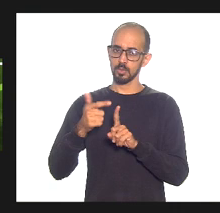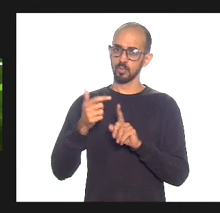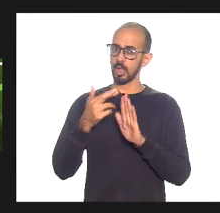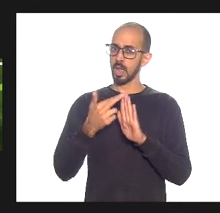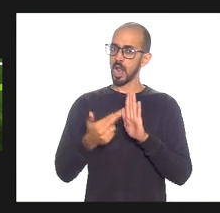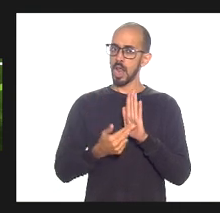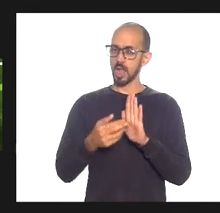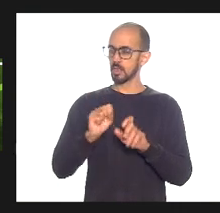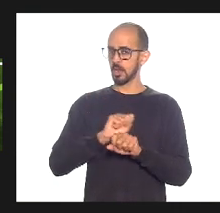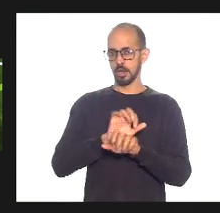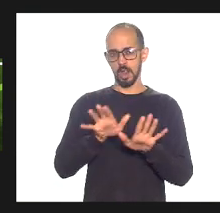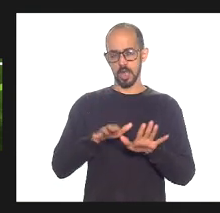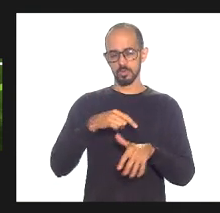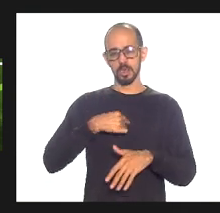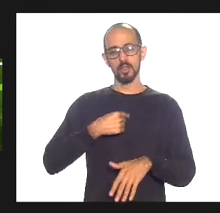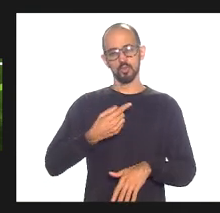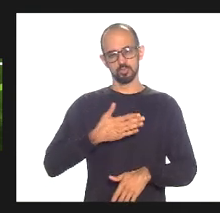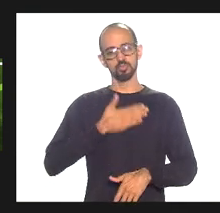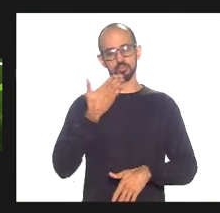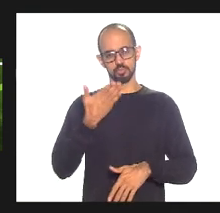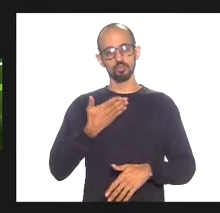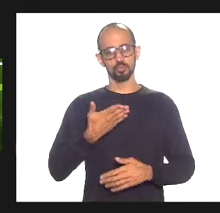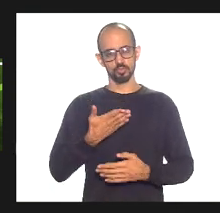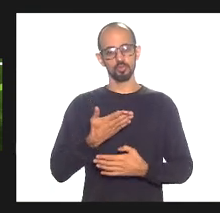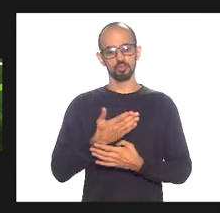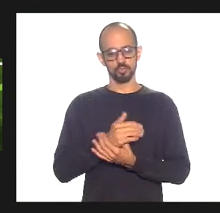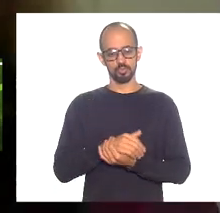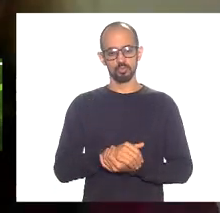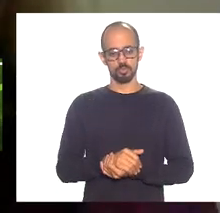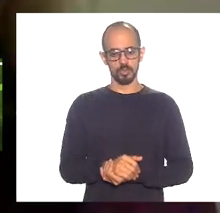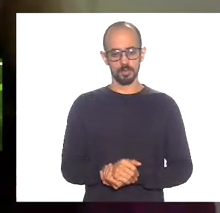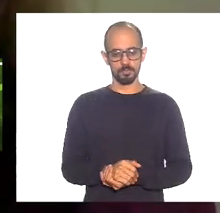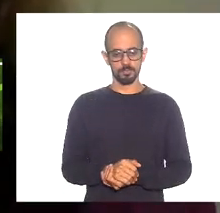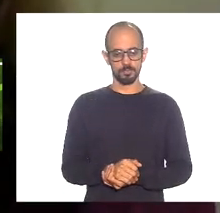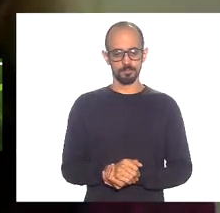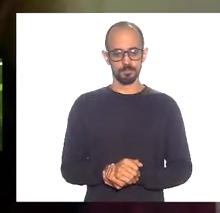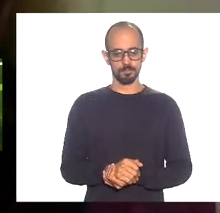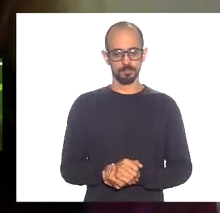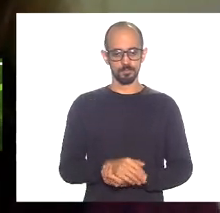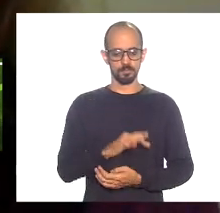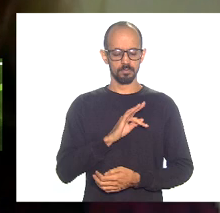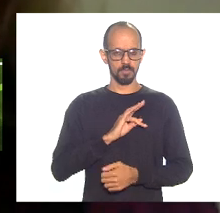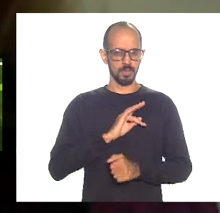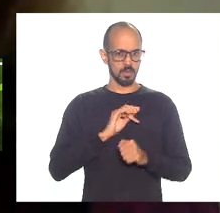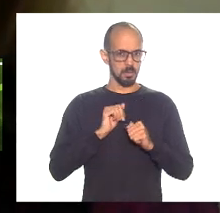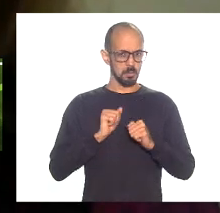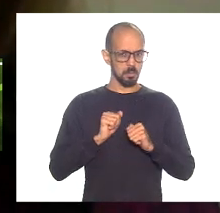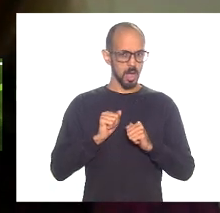um negócio, assim, assustador. Os dados são aterradores. contribuir?